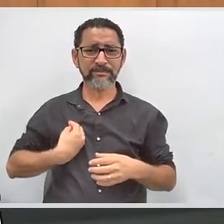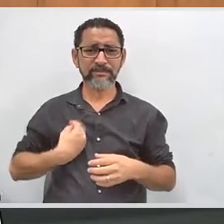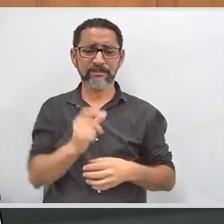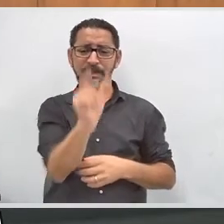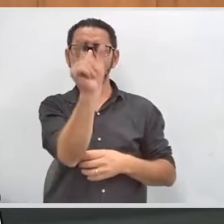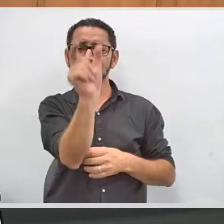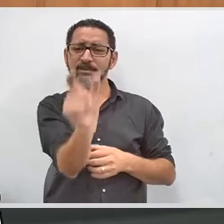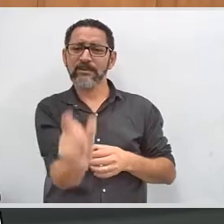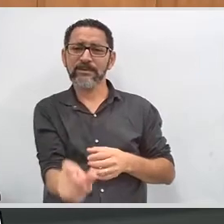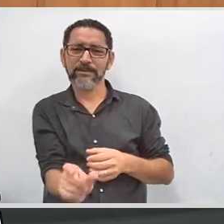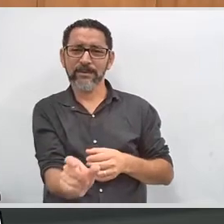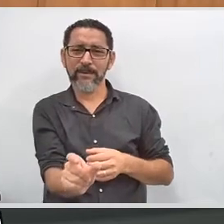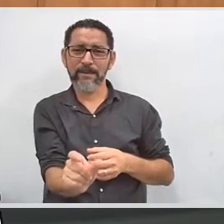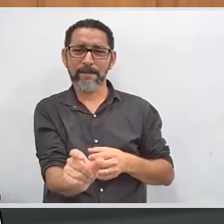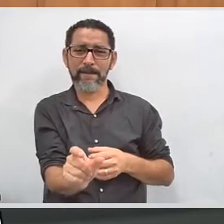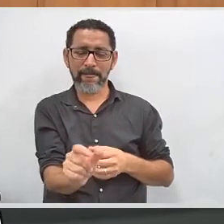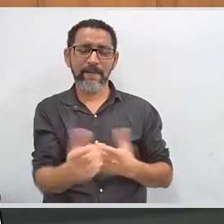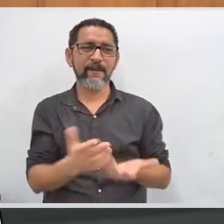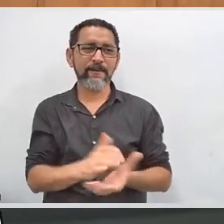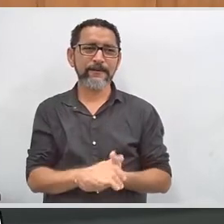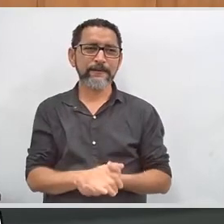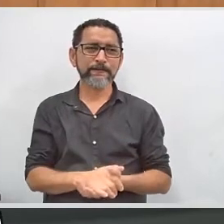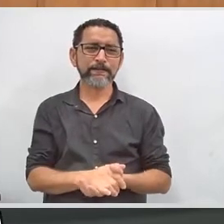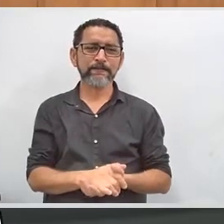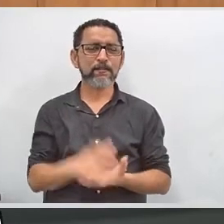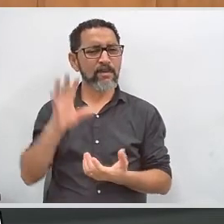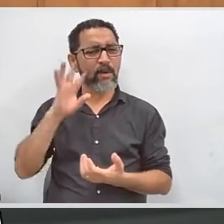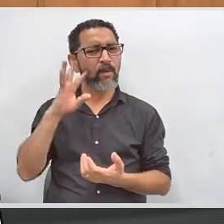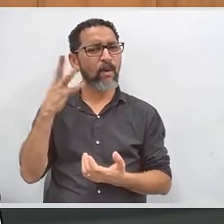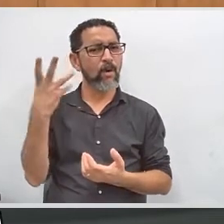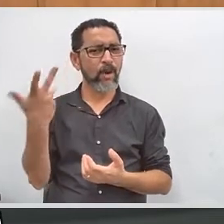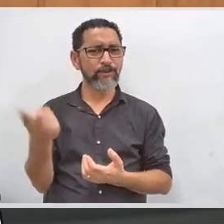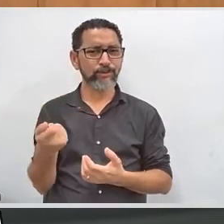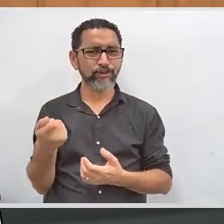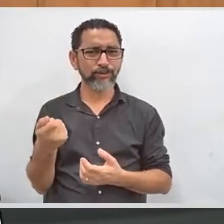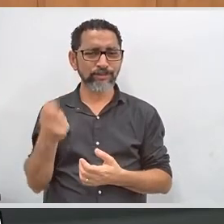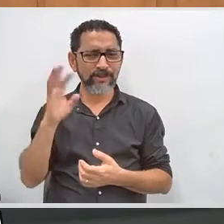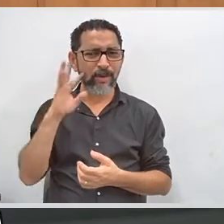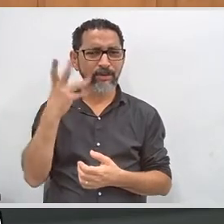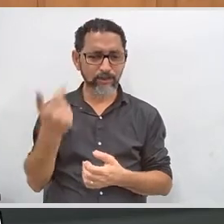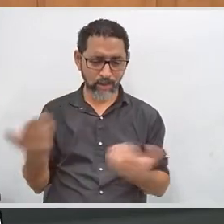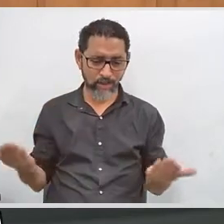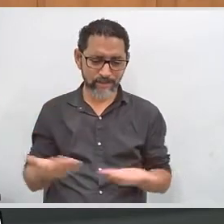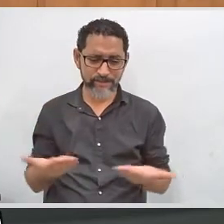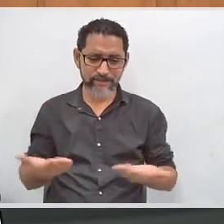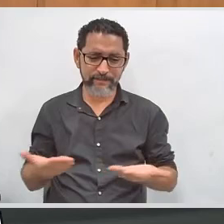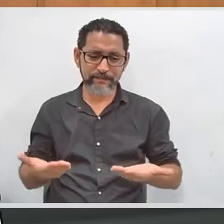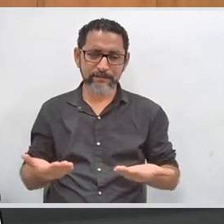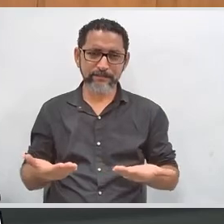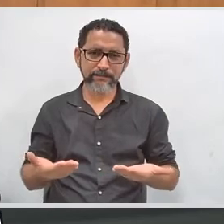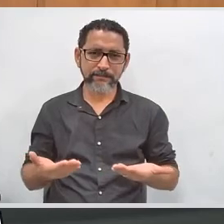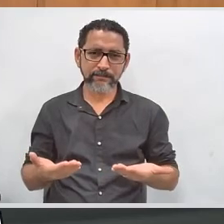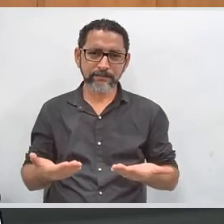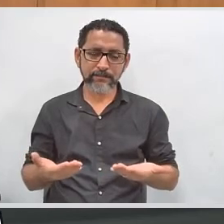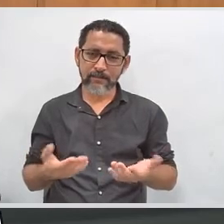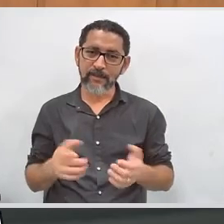situação da cidadania, como você bem colocou. Então, acho que hoje nós estamos